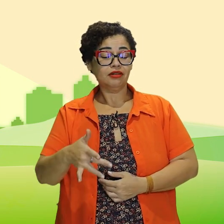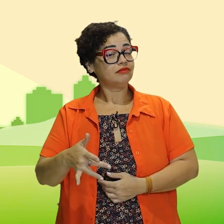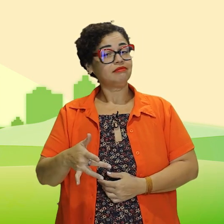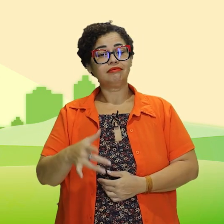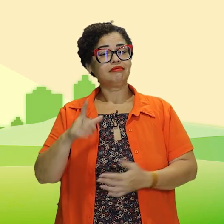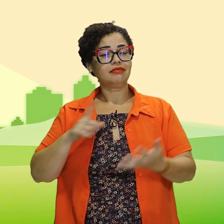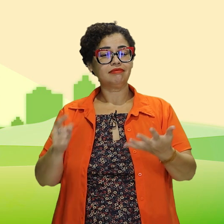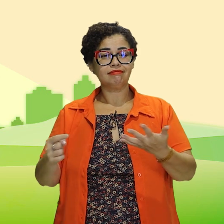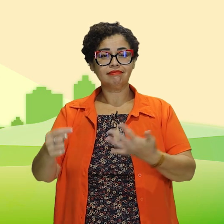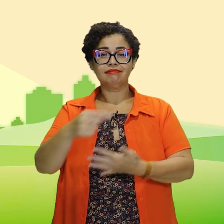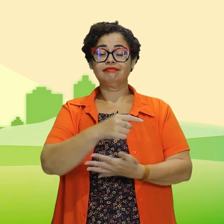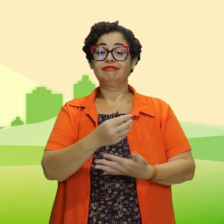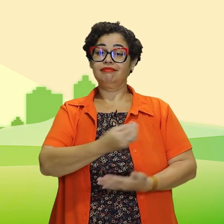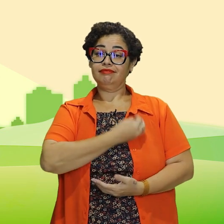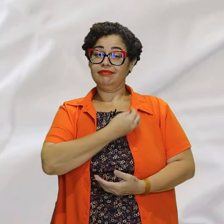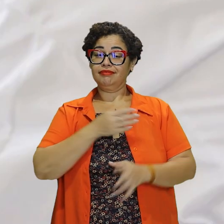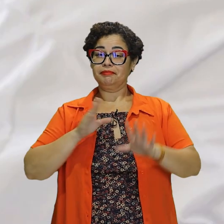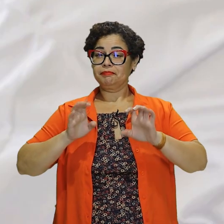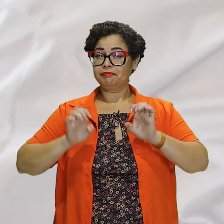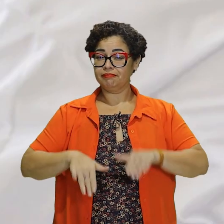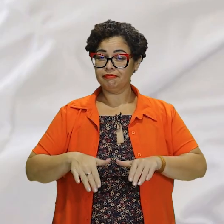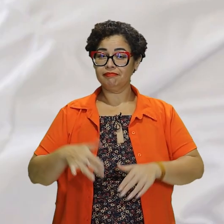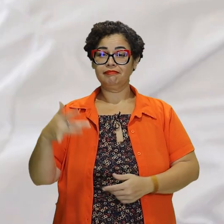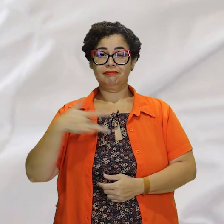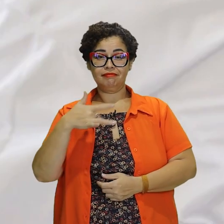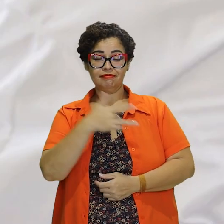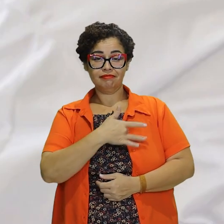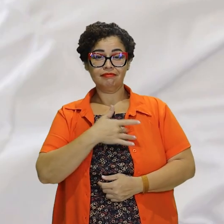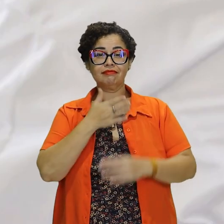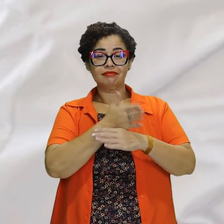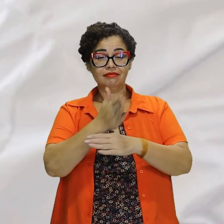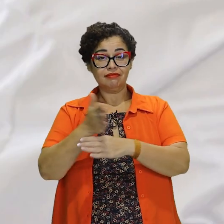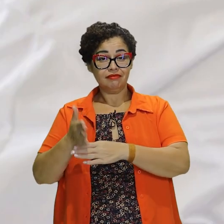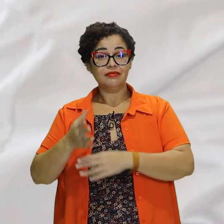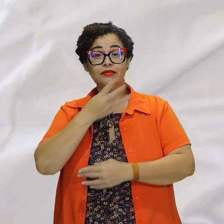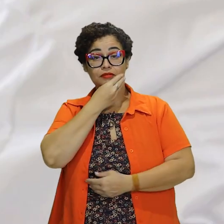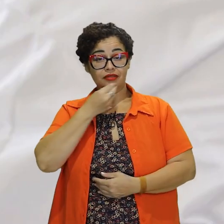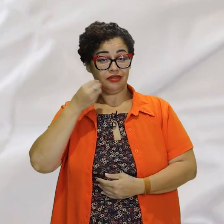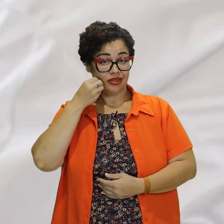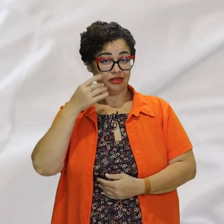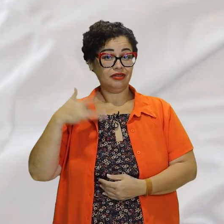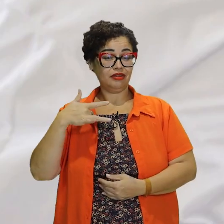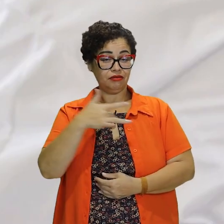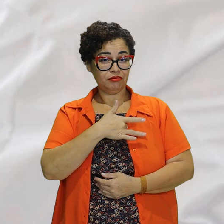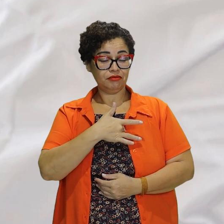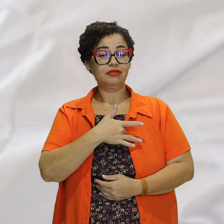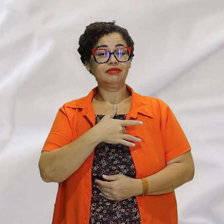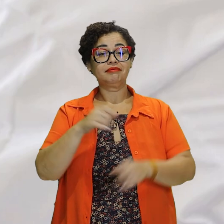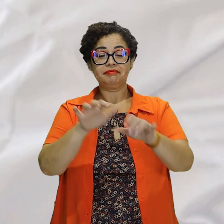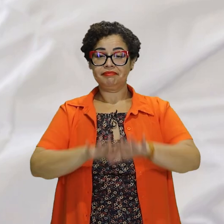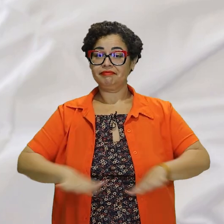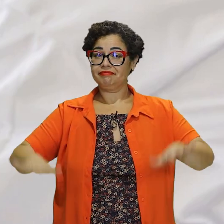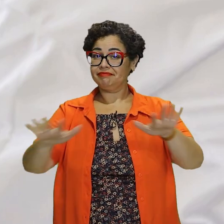à água potável, englobando condições de vida dignas, acesso a serviços de saúde de qualidade